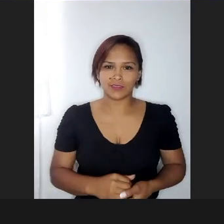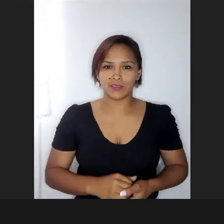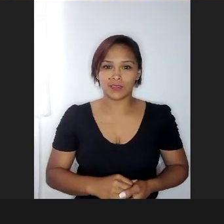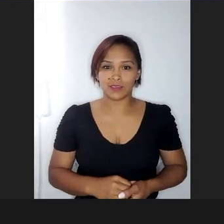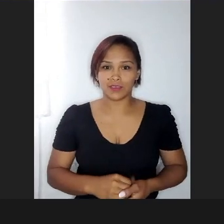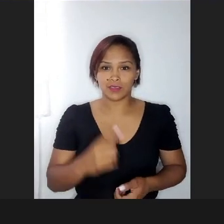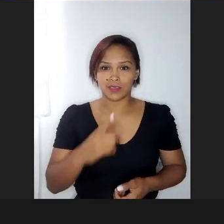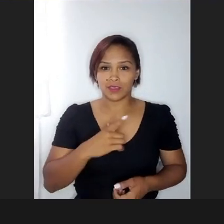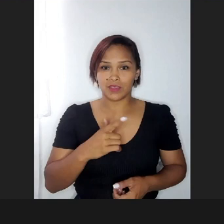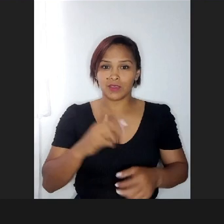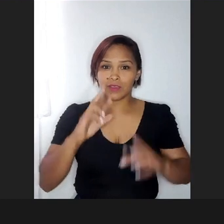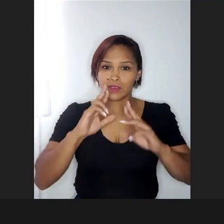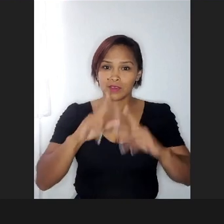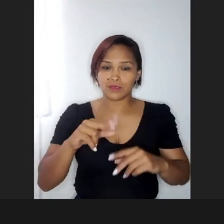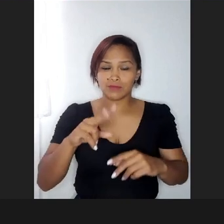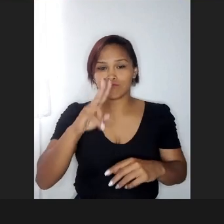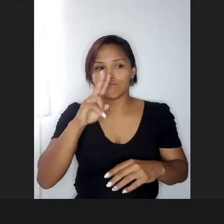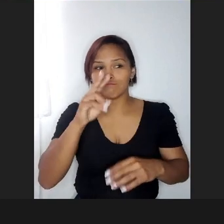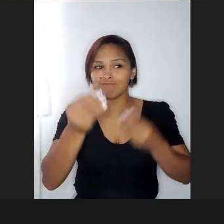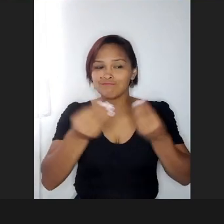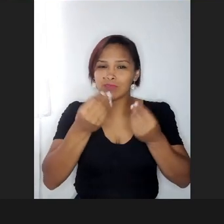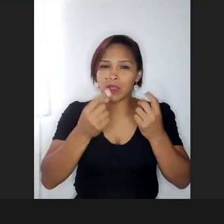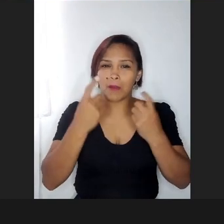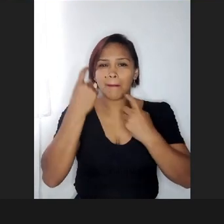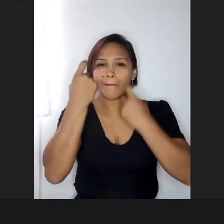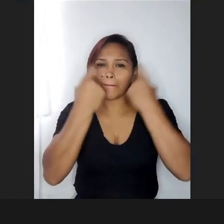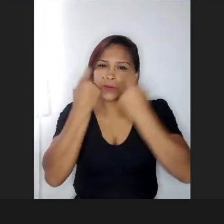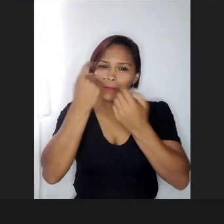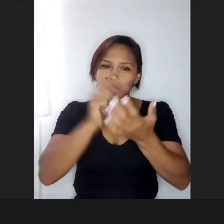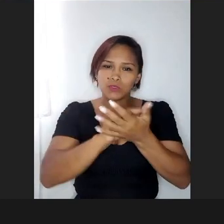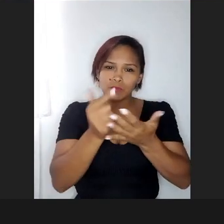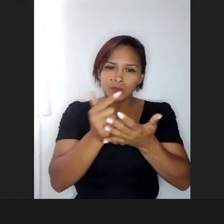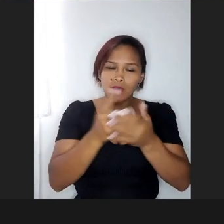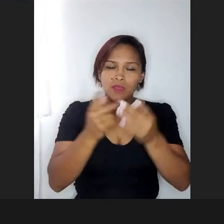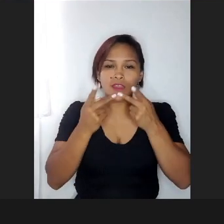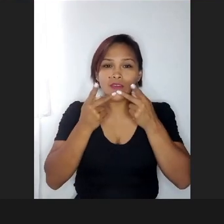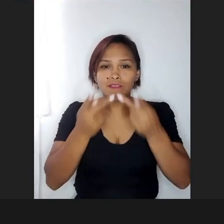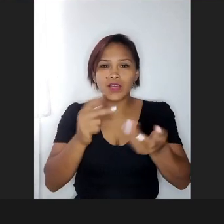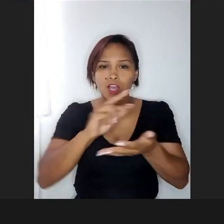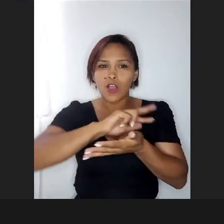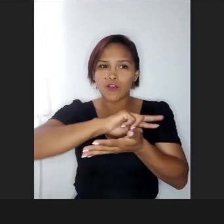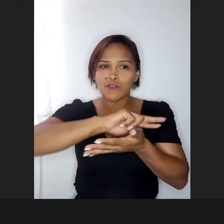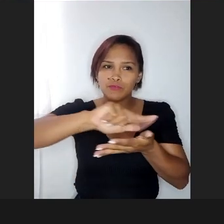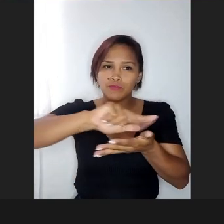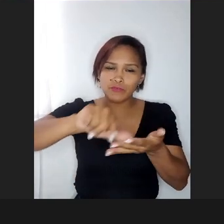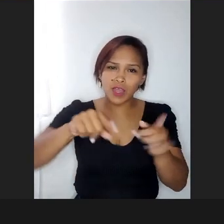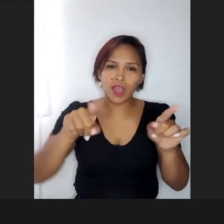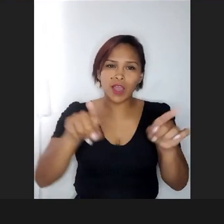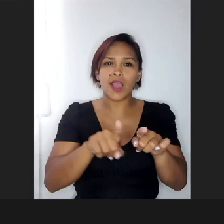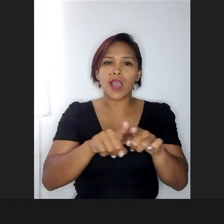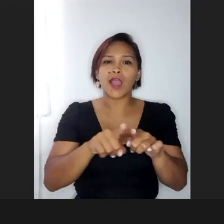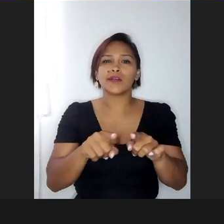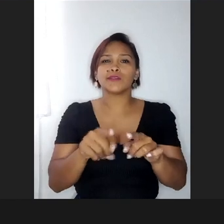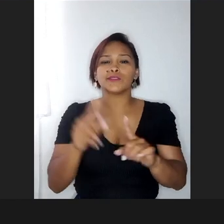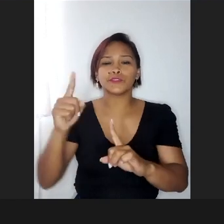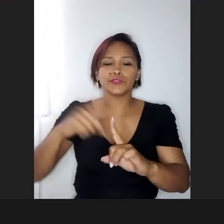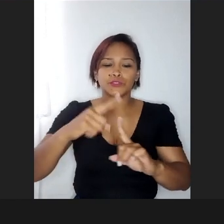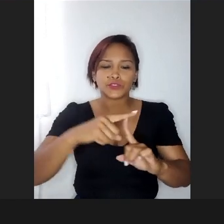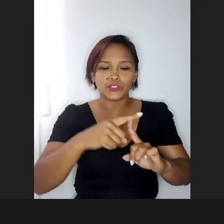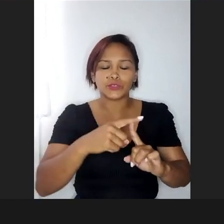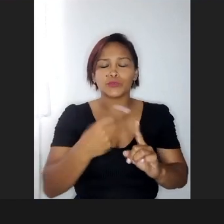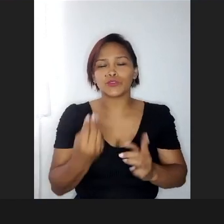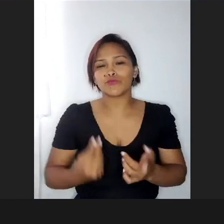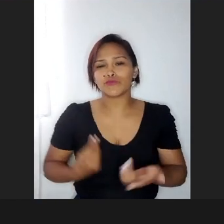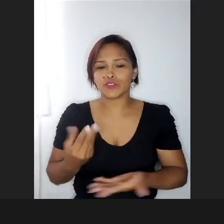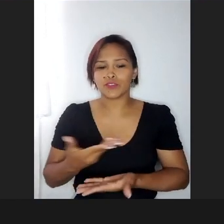umas ressalvas com esse livro, vocês já leram? Mas ele fala sobre vários tipos de situação. Isso, é, ele,